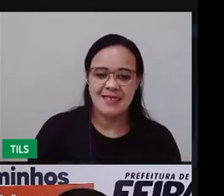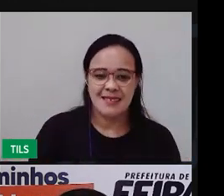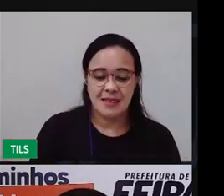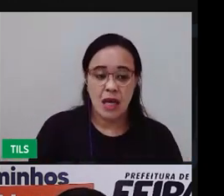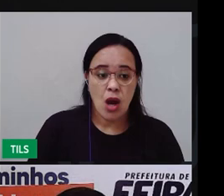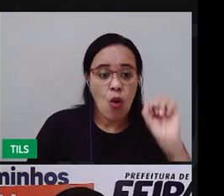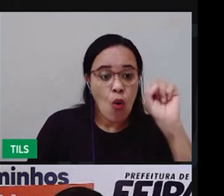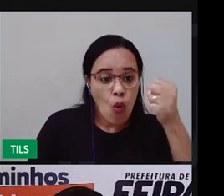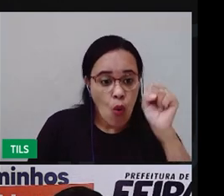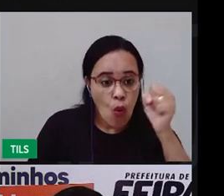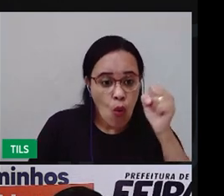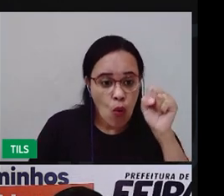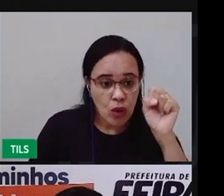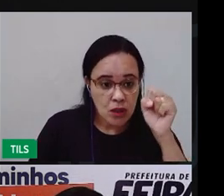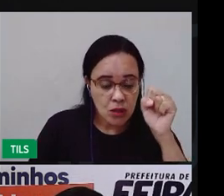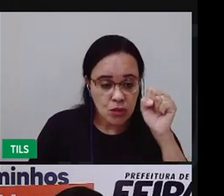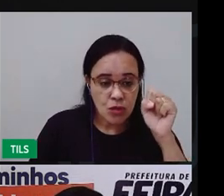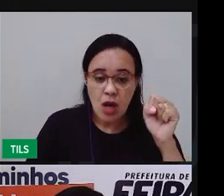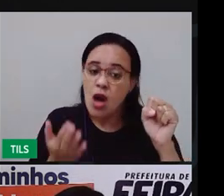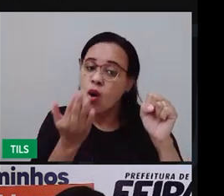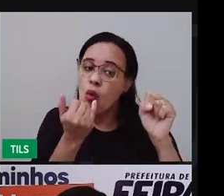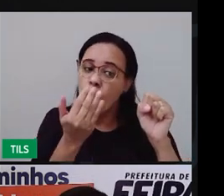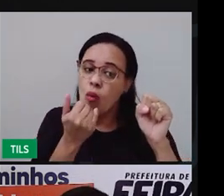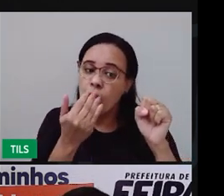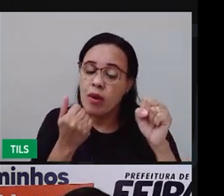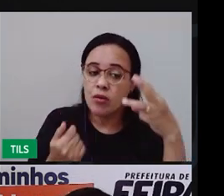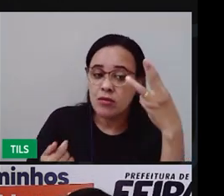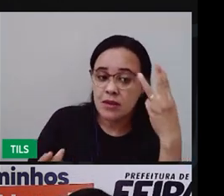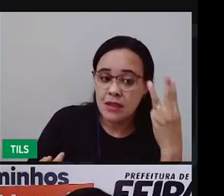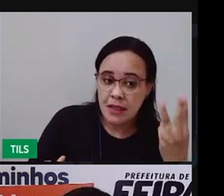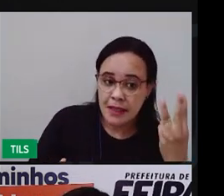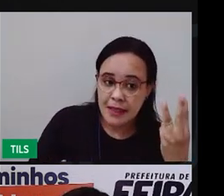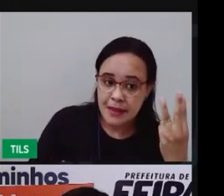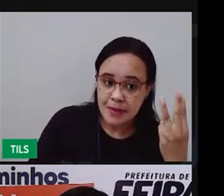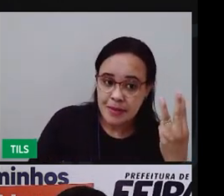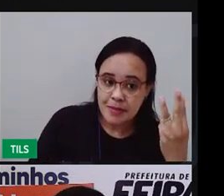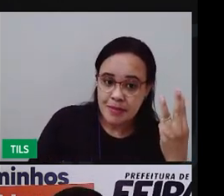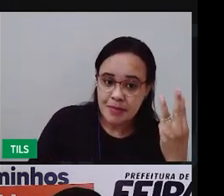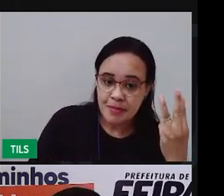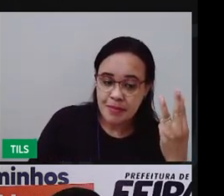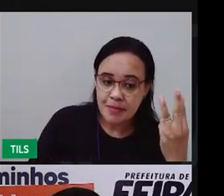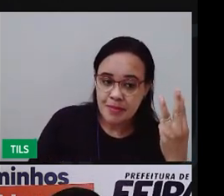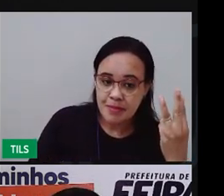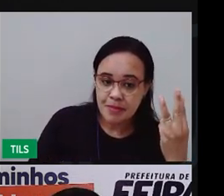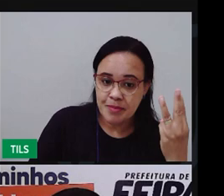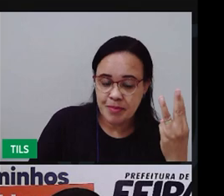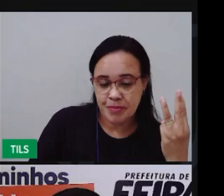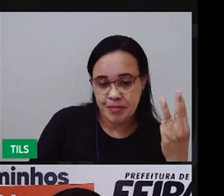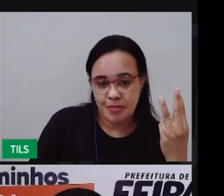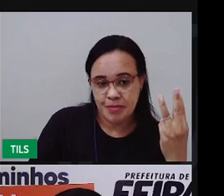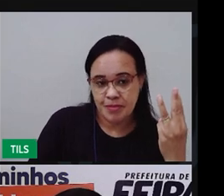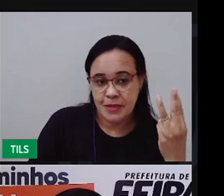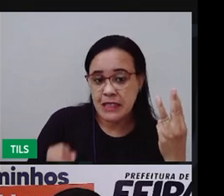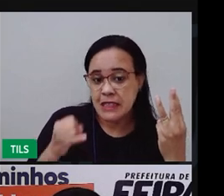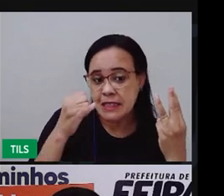oito cajus. Ela comeu três. Ela tinha oito. Comeu três. Com quanto é que ela ficou?